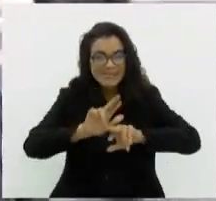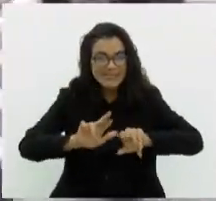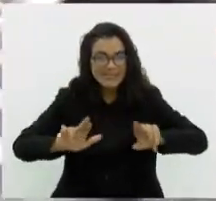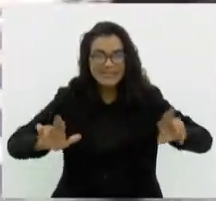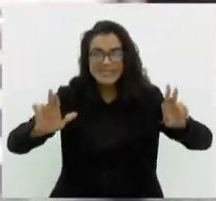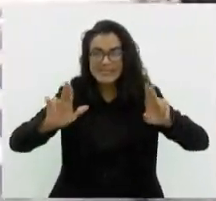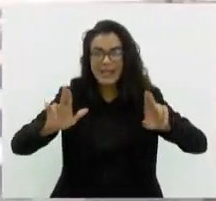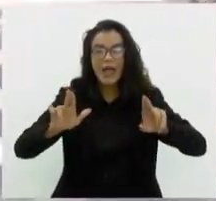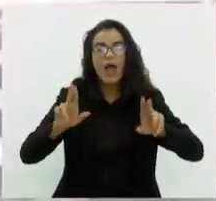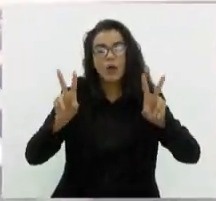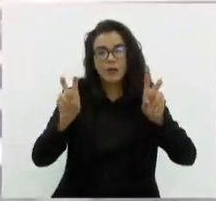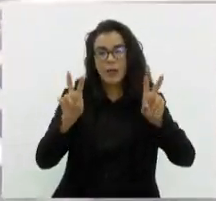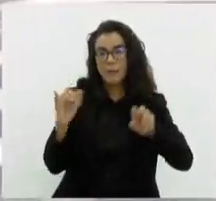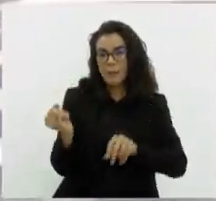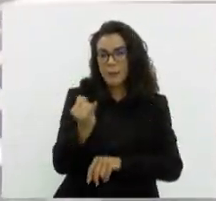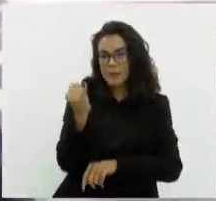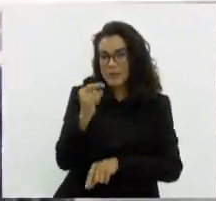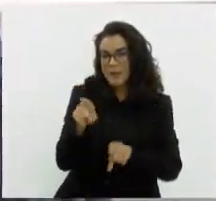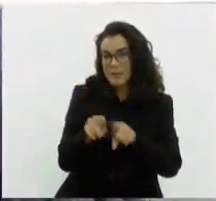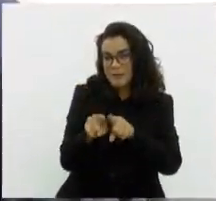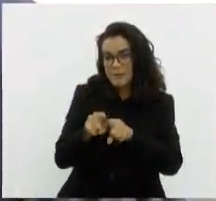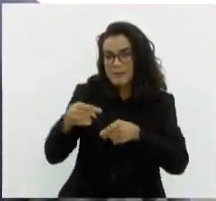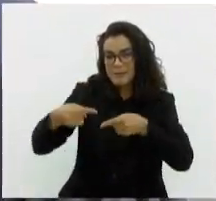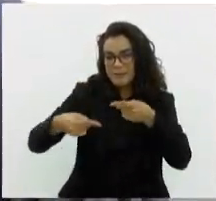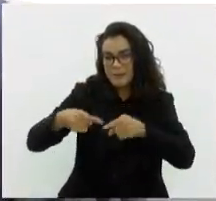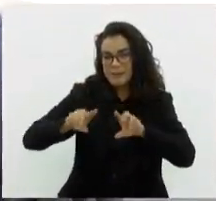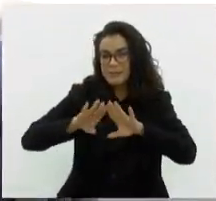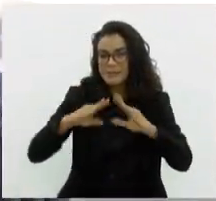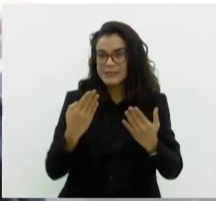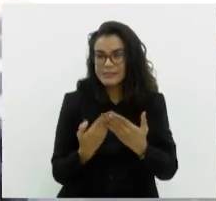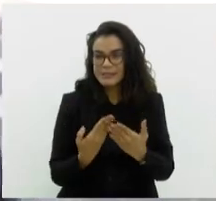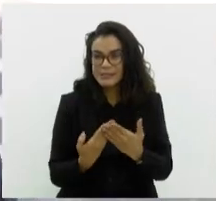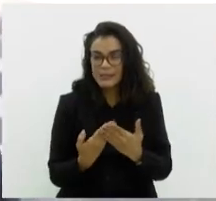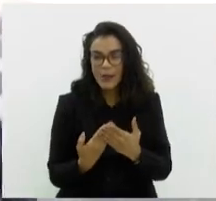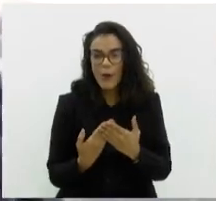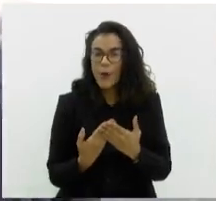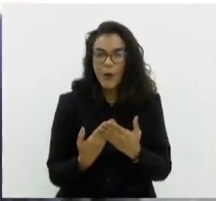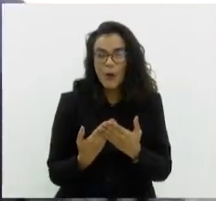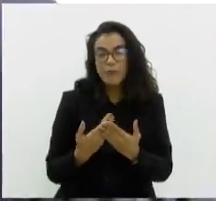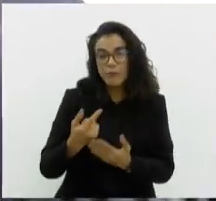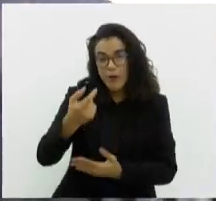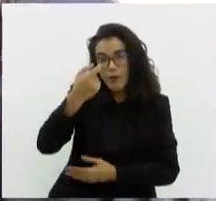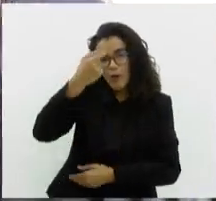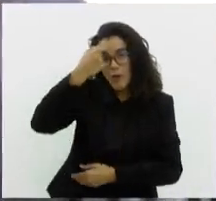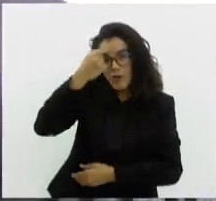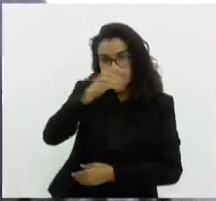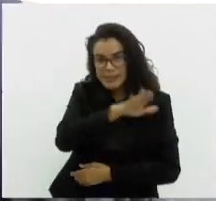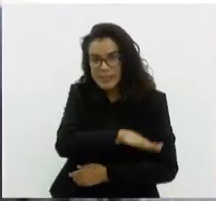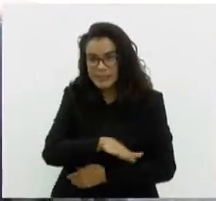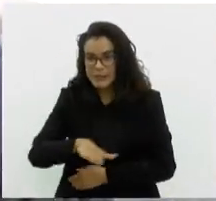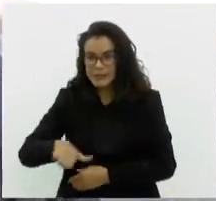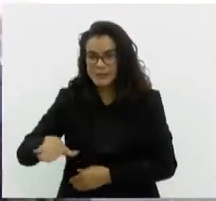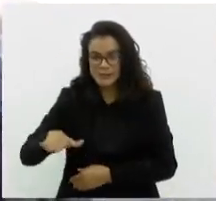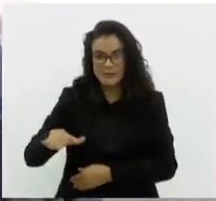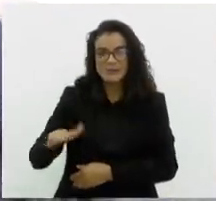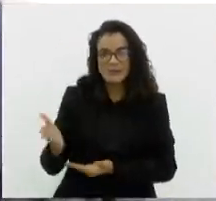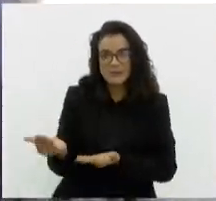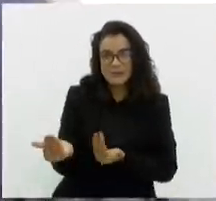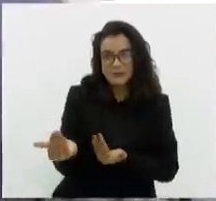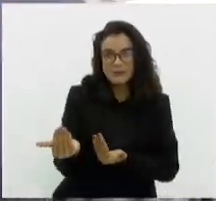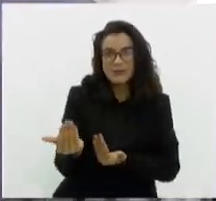Esse é um tema importante também para ser debatido nas escolas, por exemplo, como fonte de conscientização dos mais jovens? Com certeza.